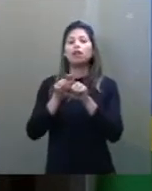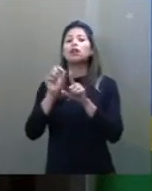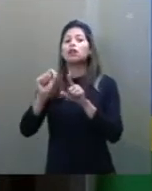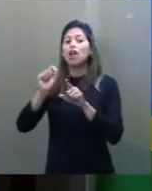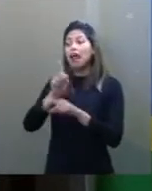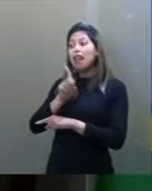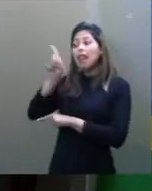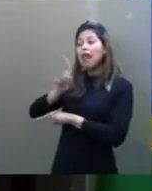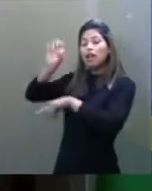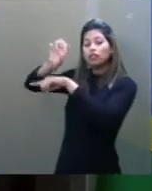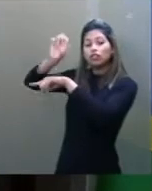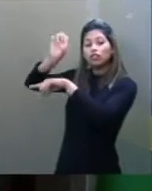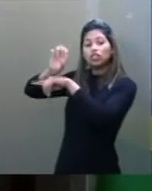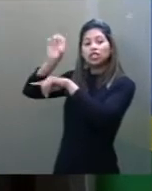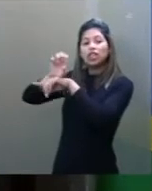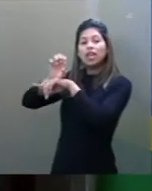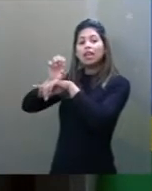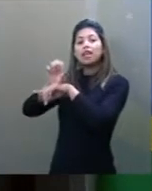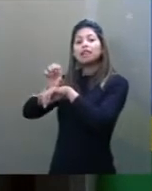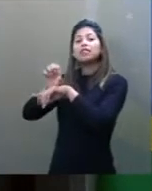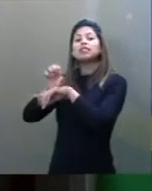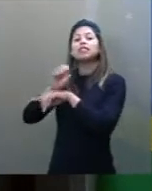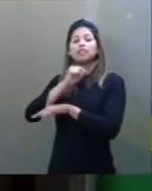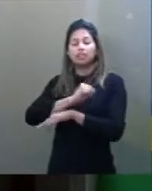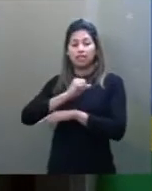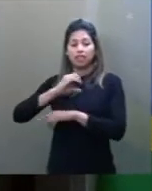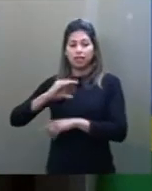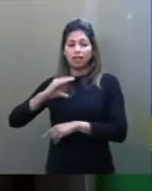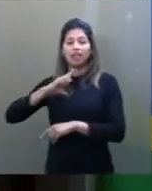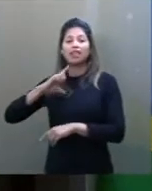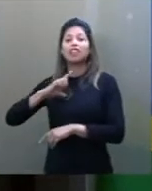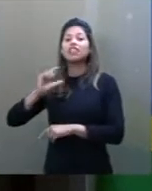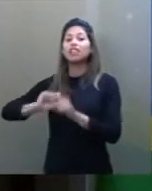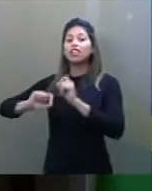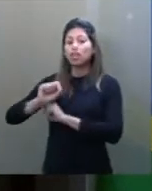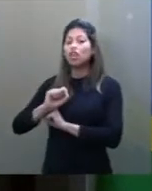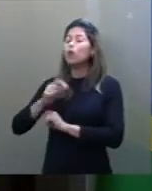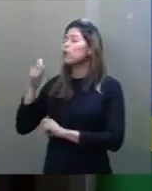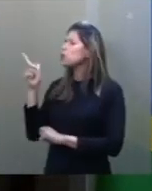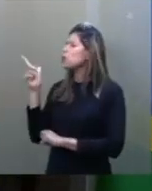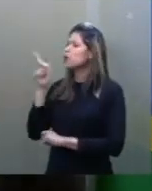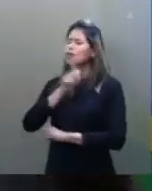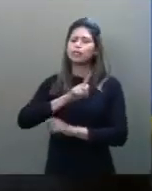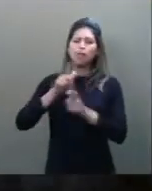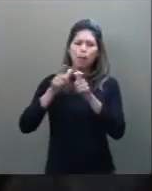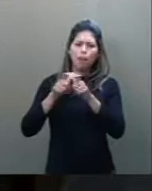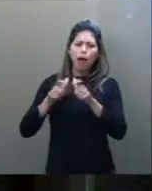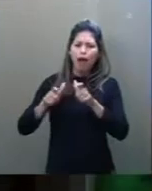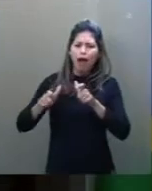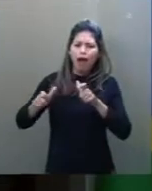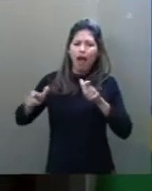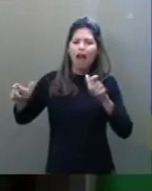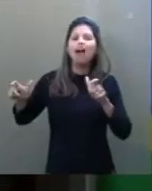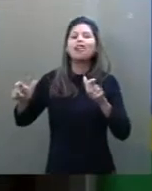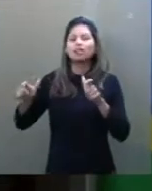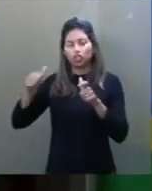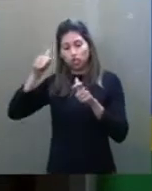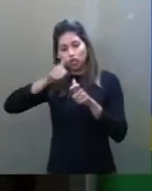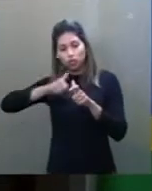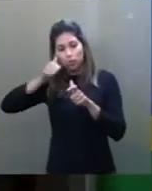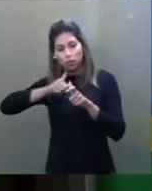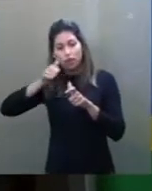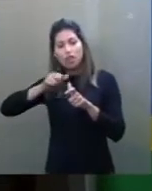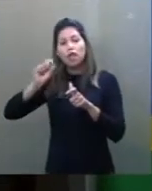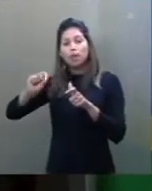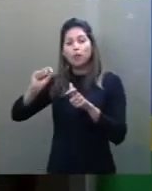leva nome de mulher, Catarina, para conseguir o maior número de mulheres que queiram disputar as eleições desse